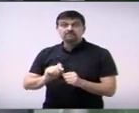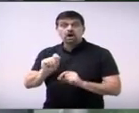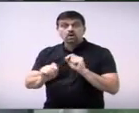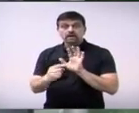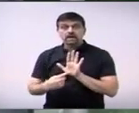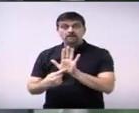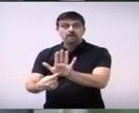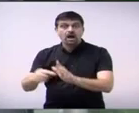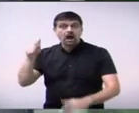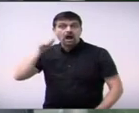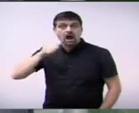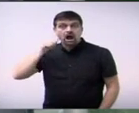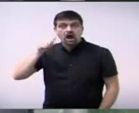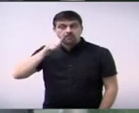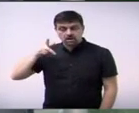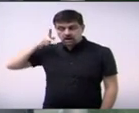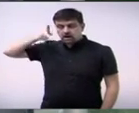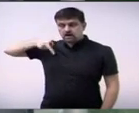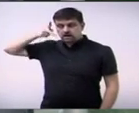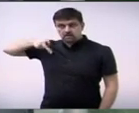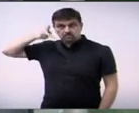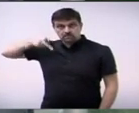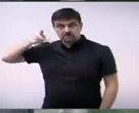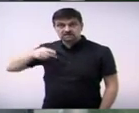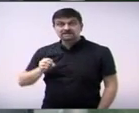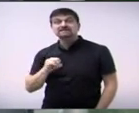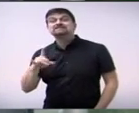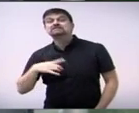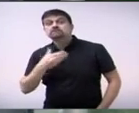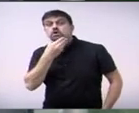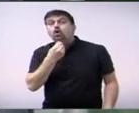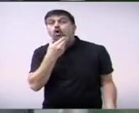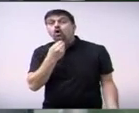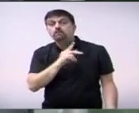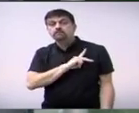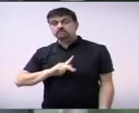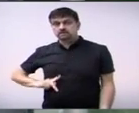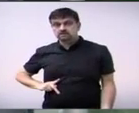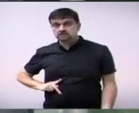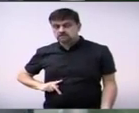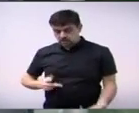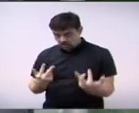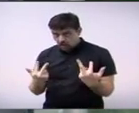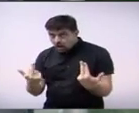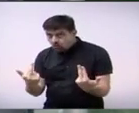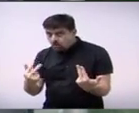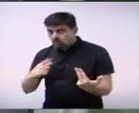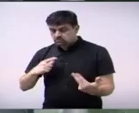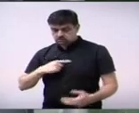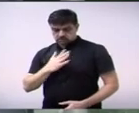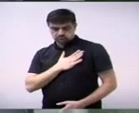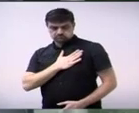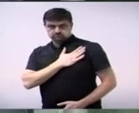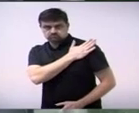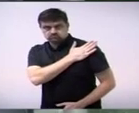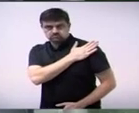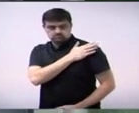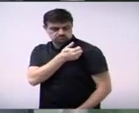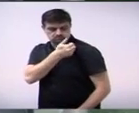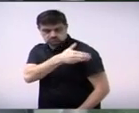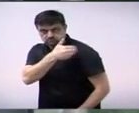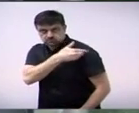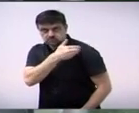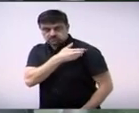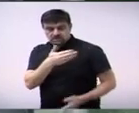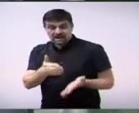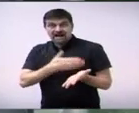tenta desqualificar se fosse um homem com certeza não seria retratado daquela maneira que foi pela